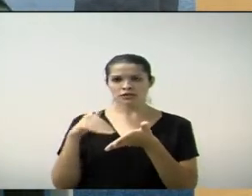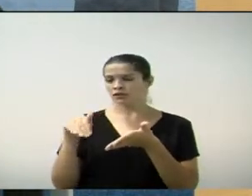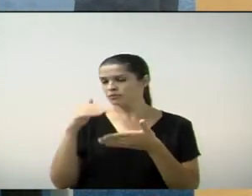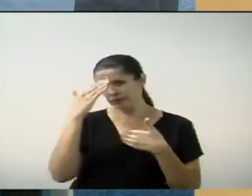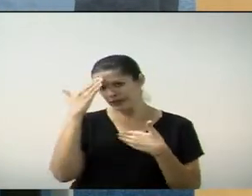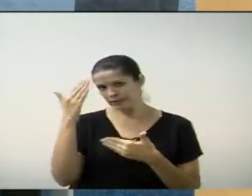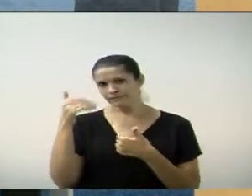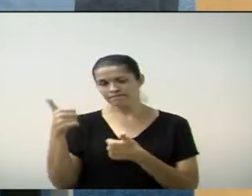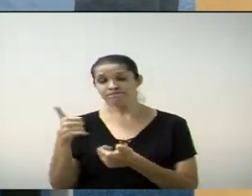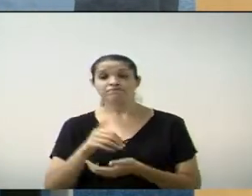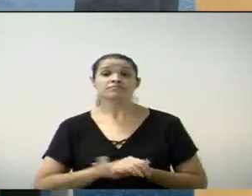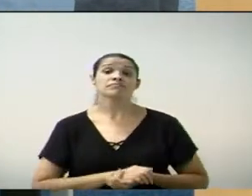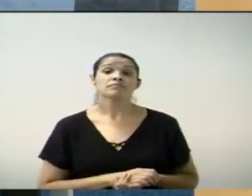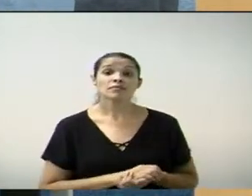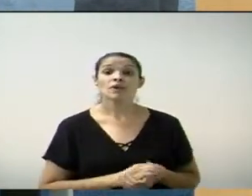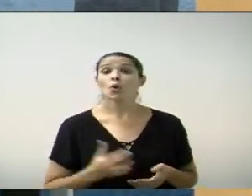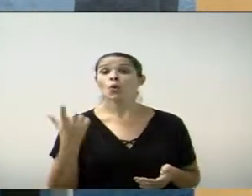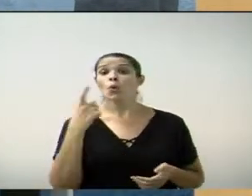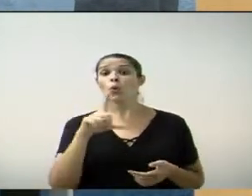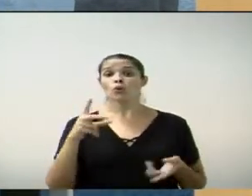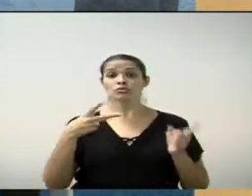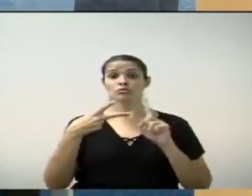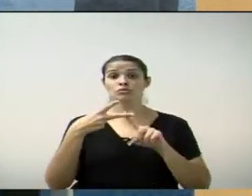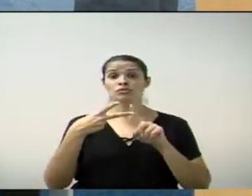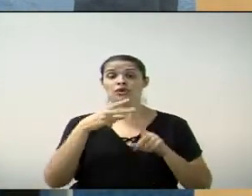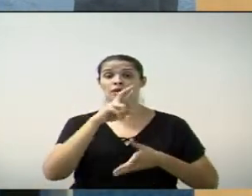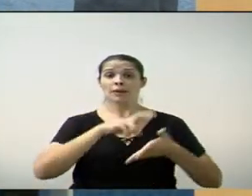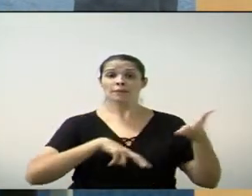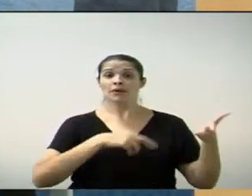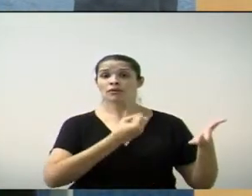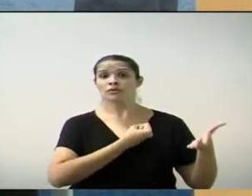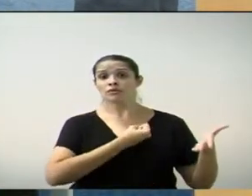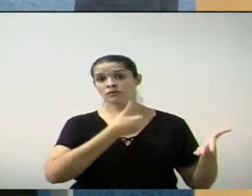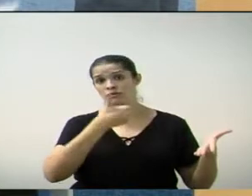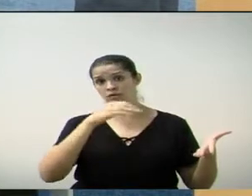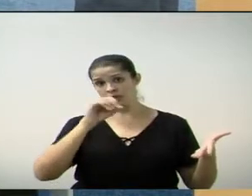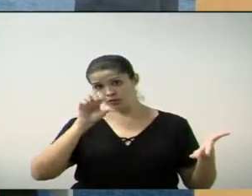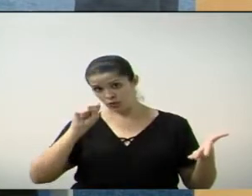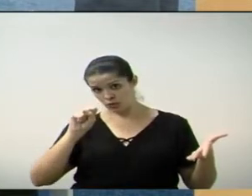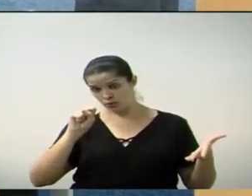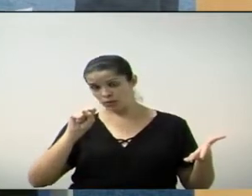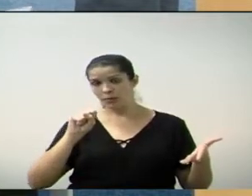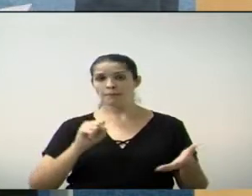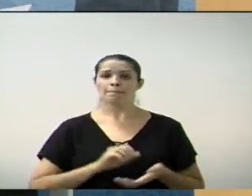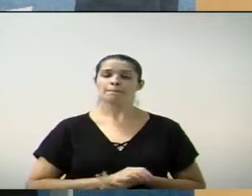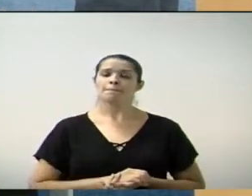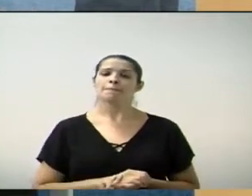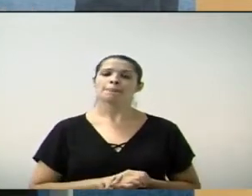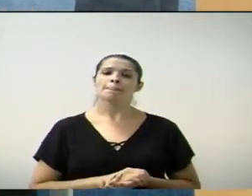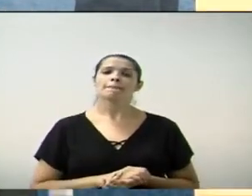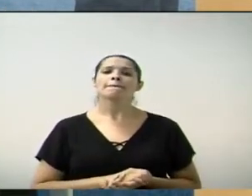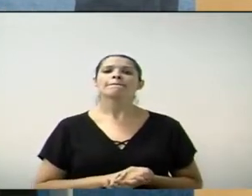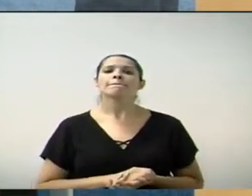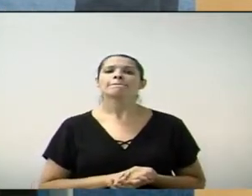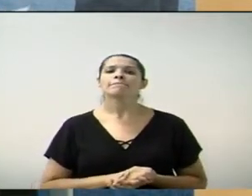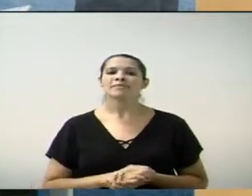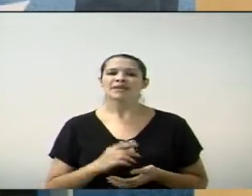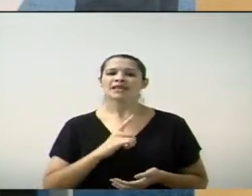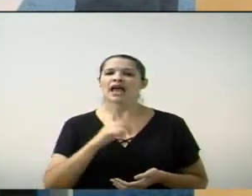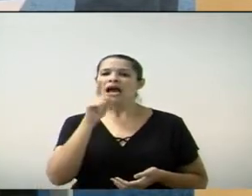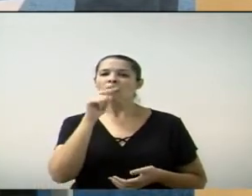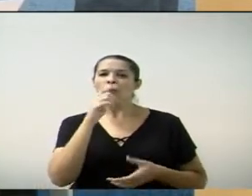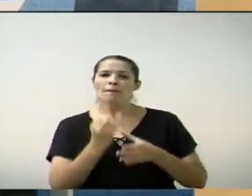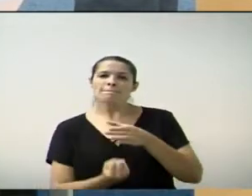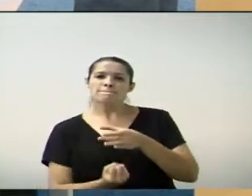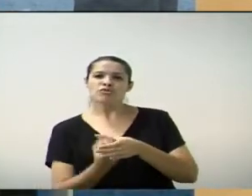Bom, o meu outro requerimento, de número 108, então, é sobre a questão do chafariz